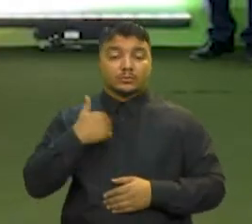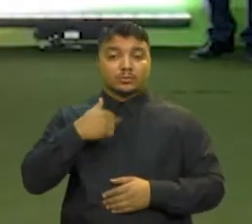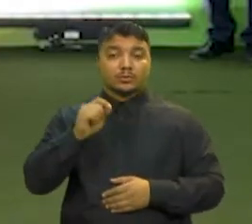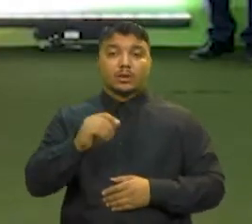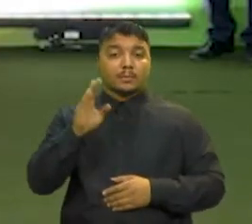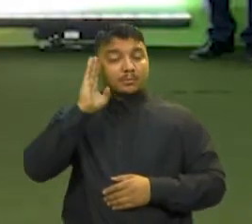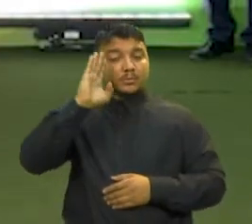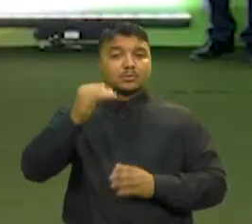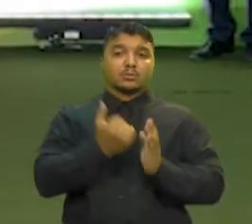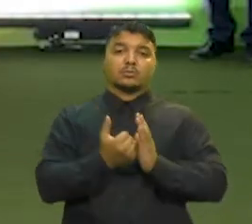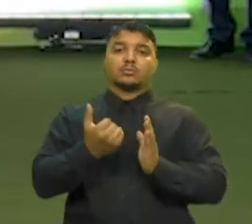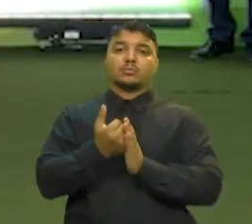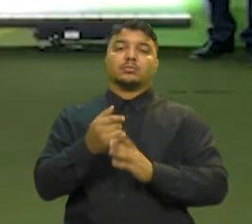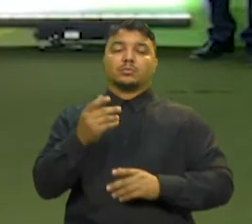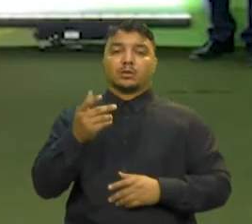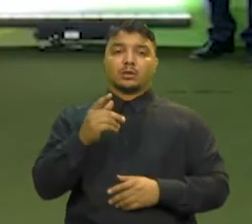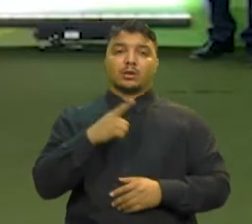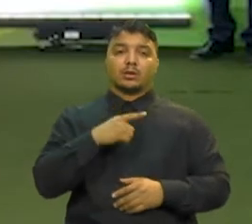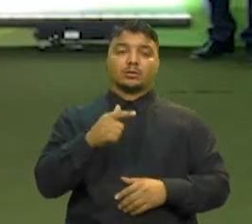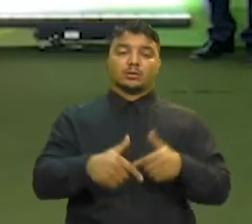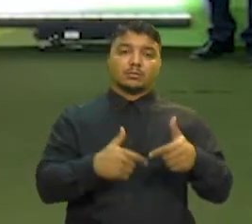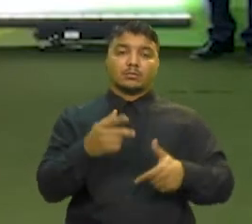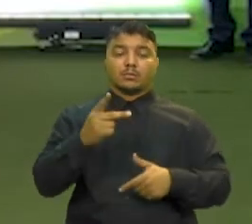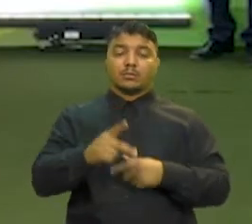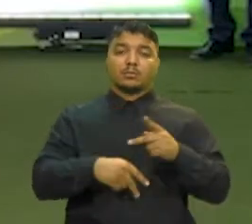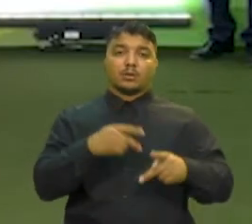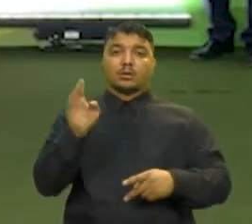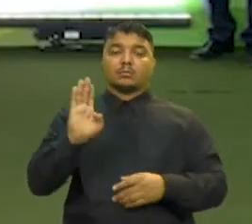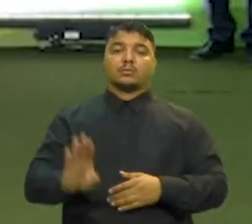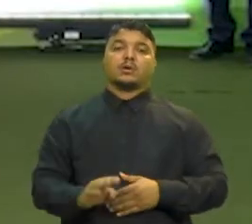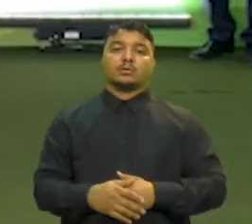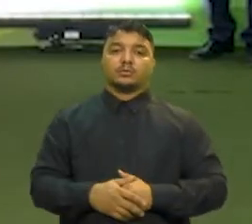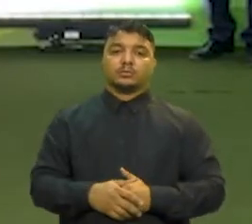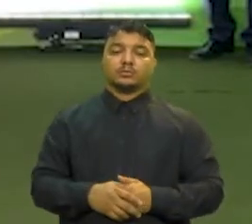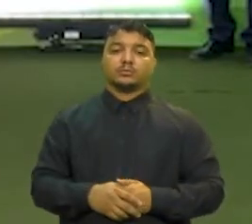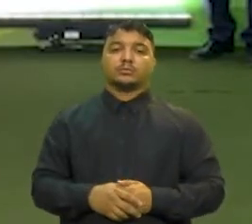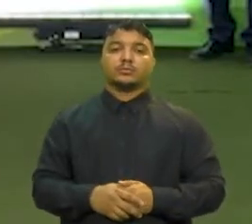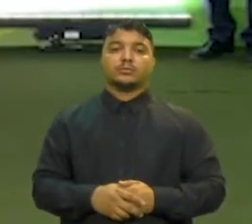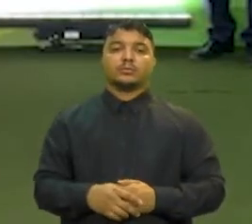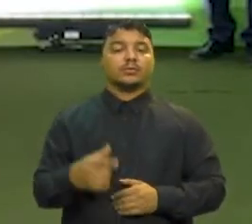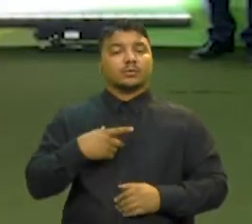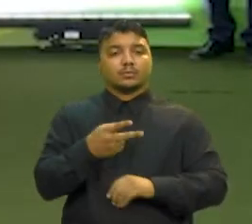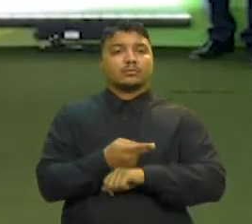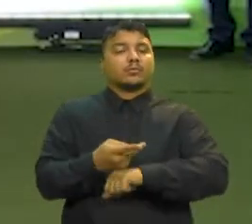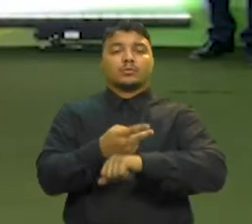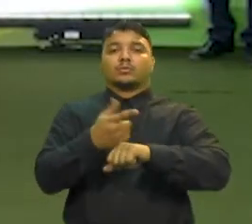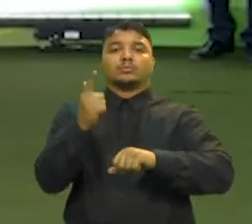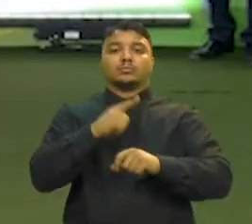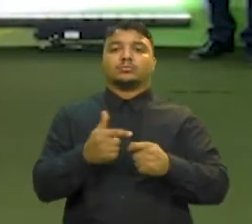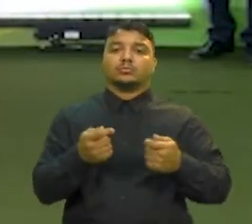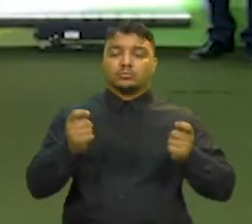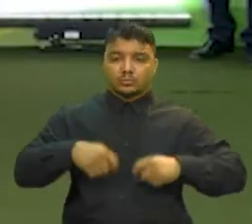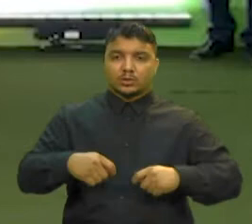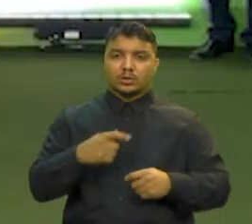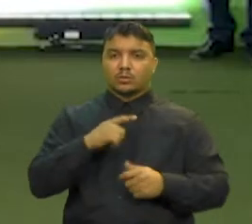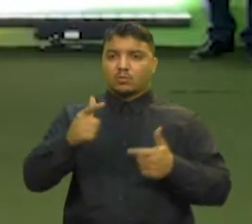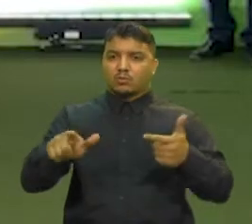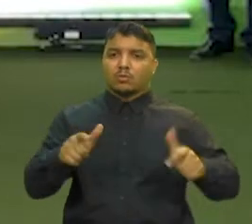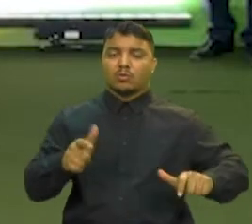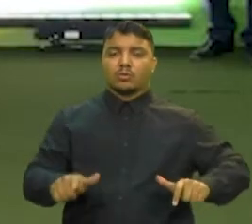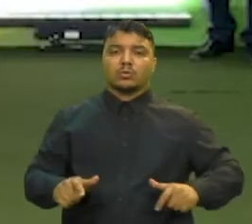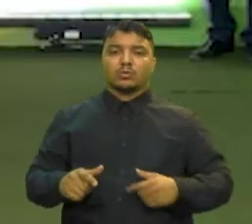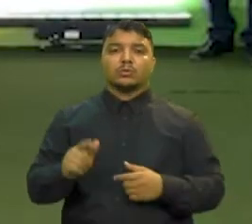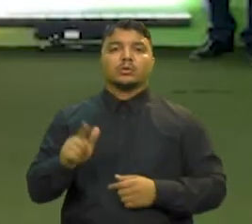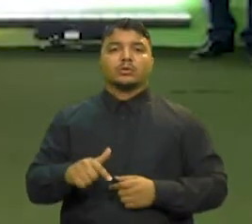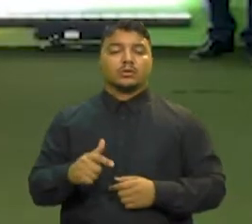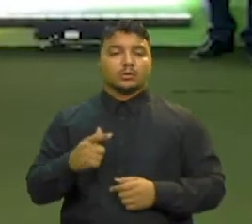programas de habilitação popular do país Você pode procurar as quantidades ofertadas Nos demais estados Então o nosso